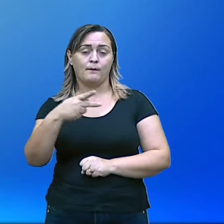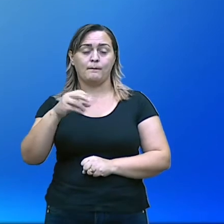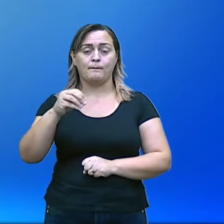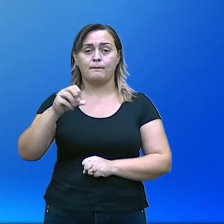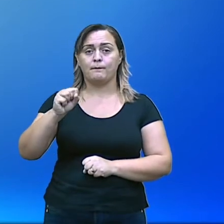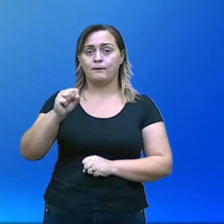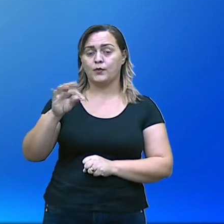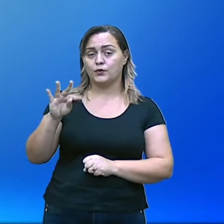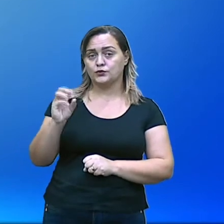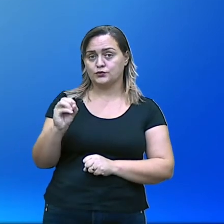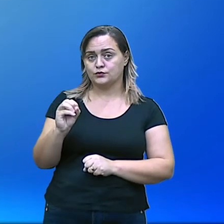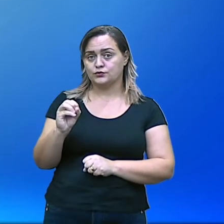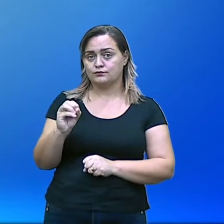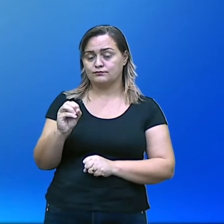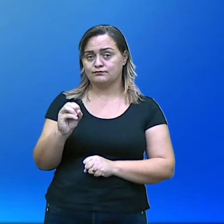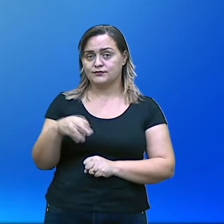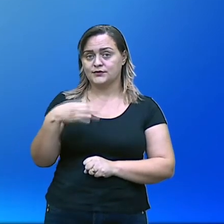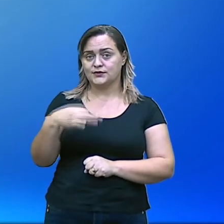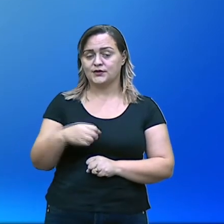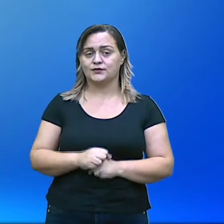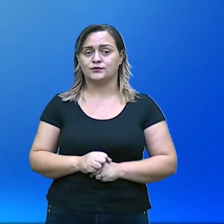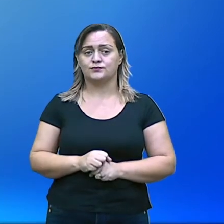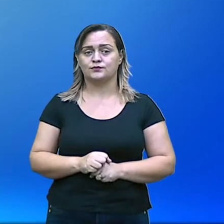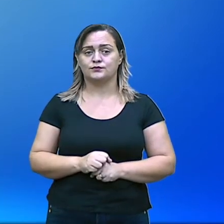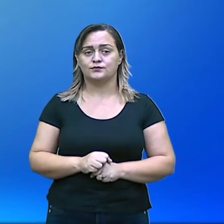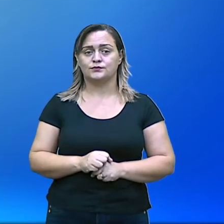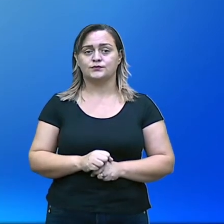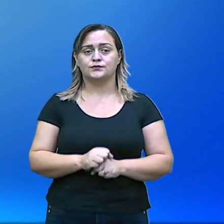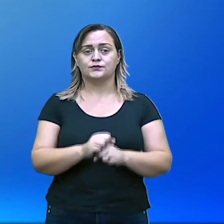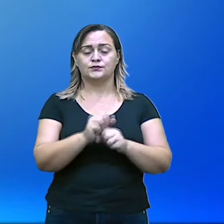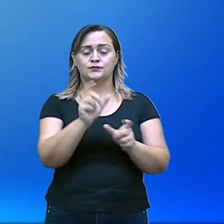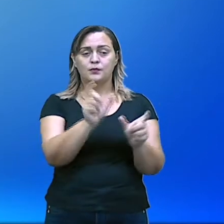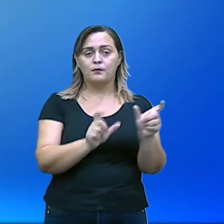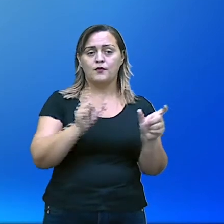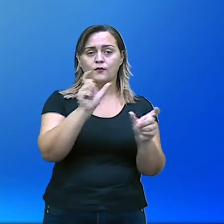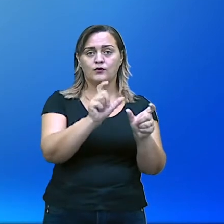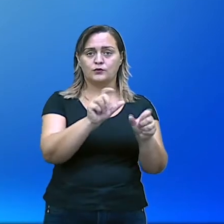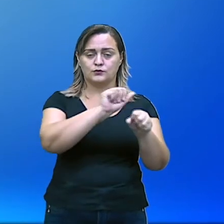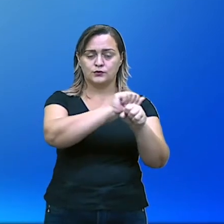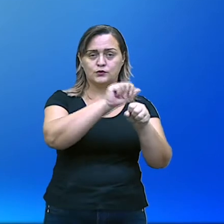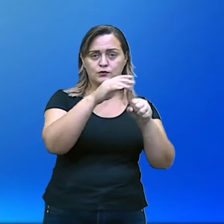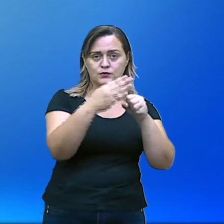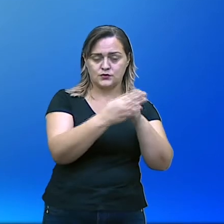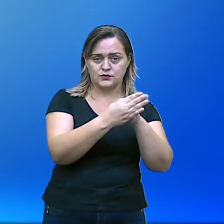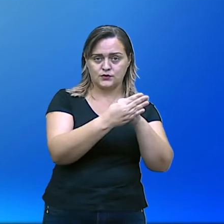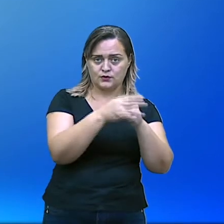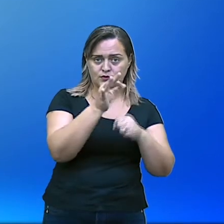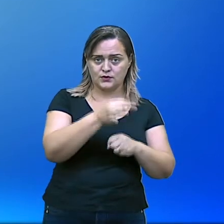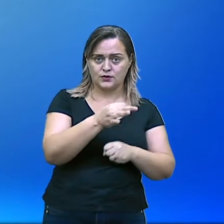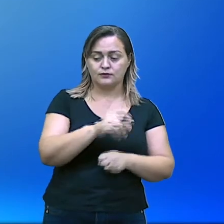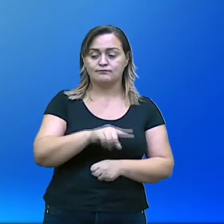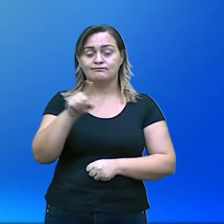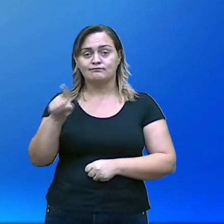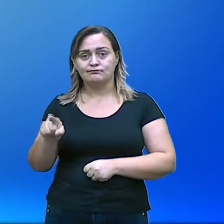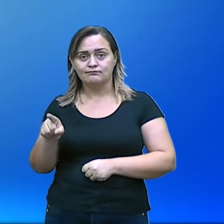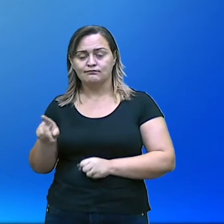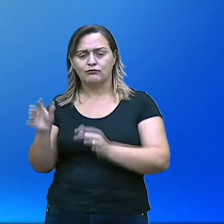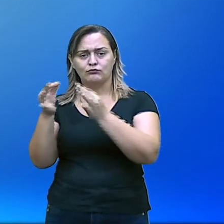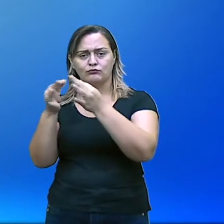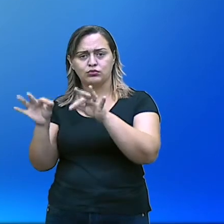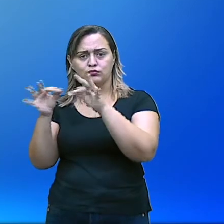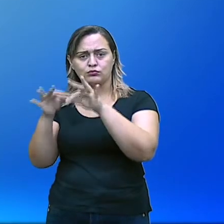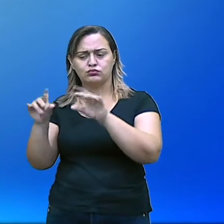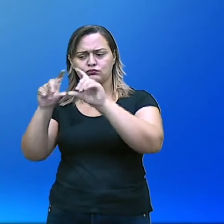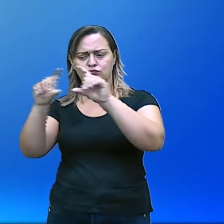substantivo, a classe dos nomes, tem toda essa função desempenhada aí na análise sintática. Próximo,